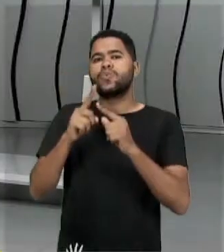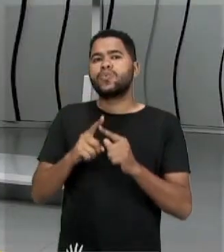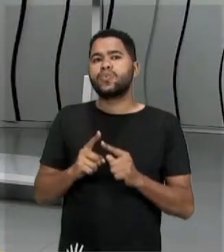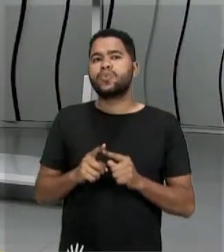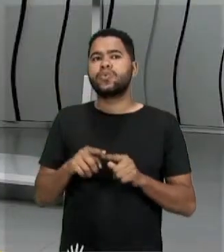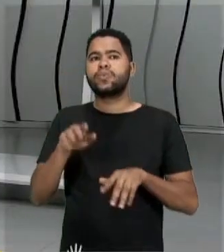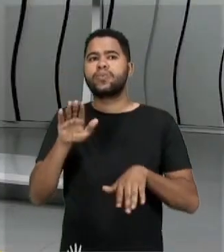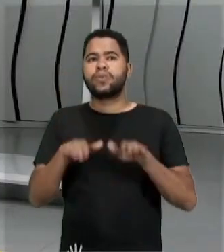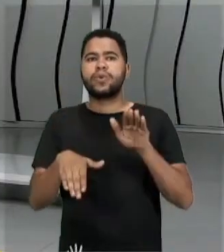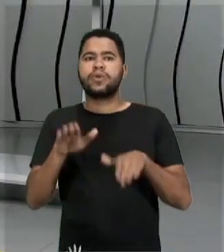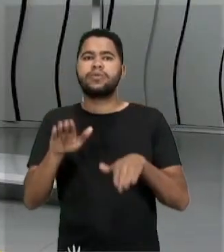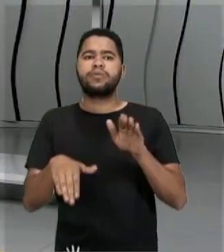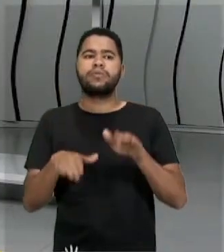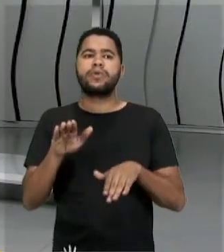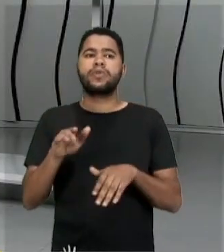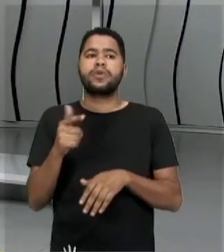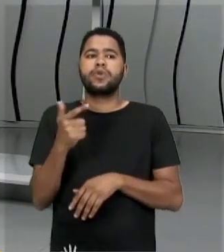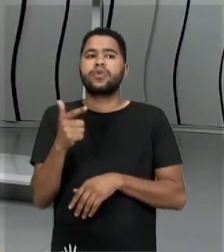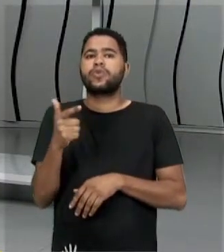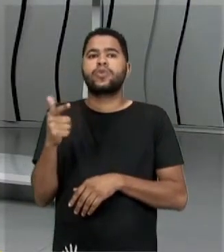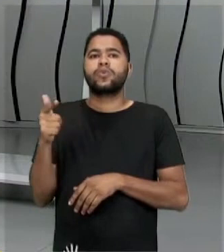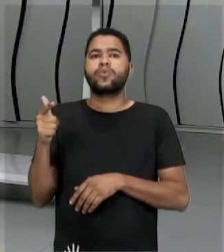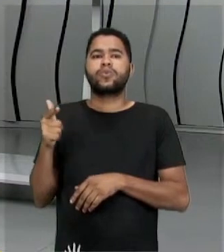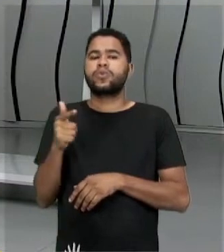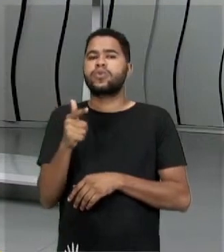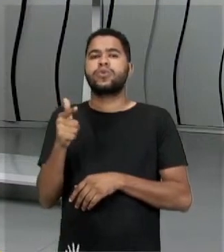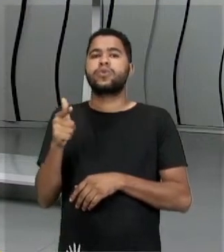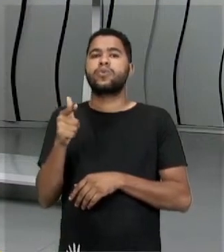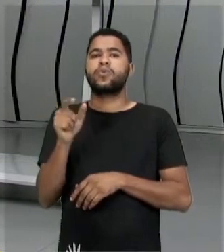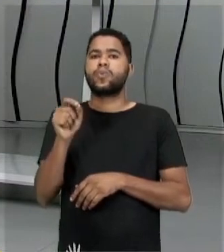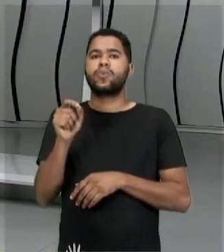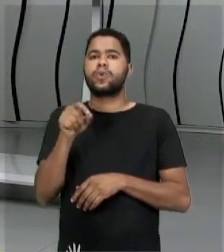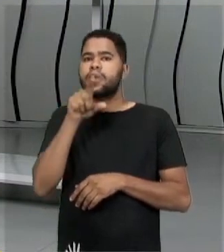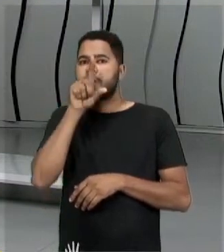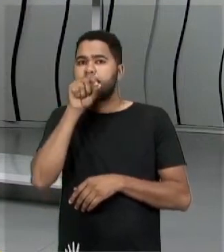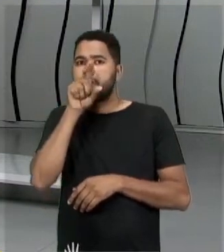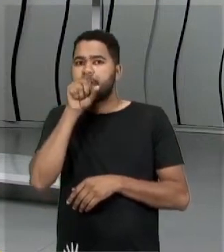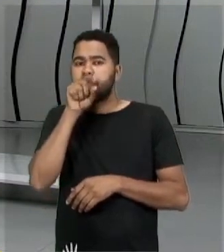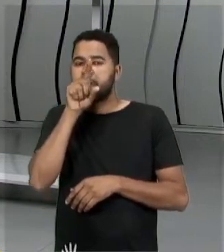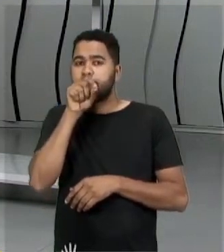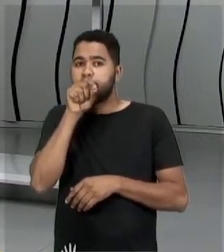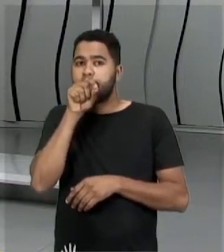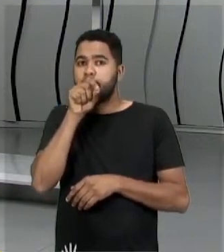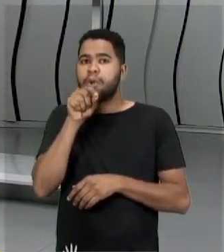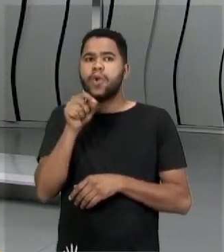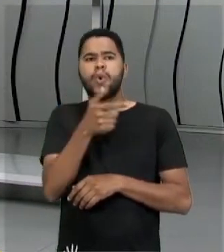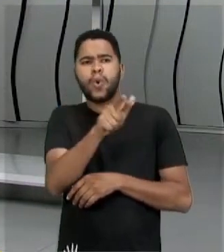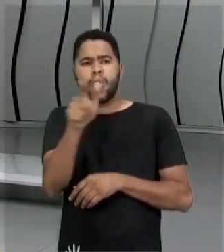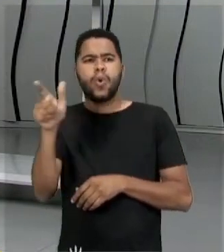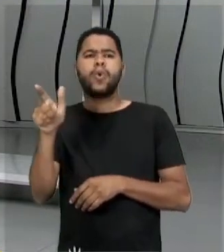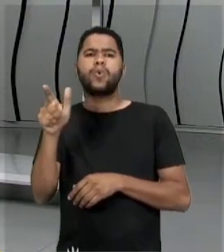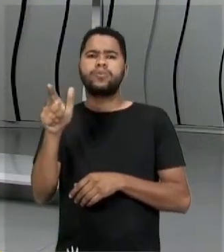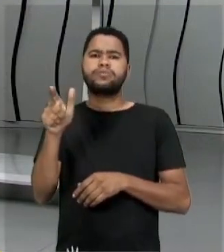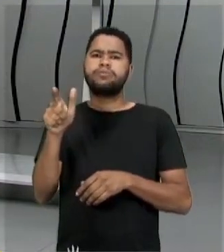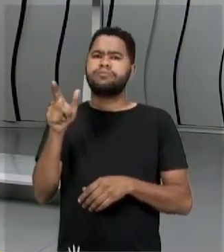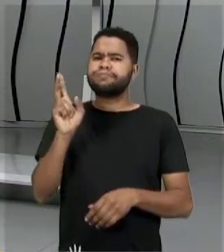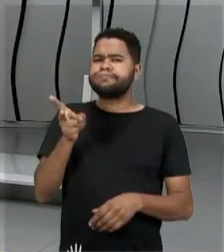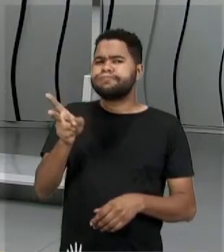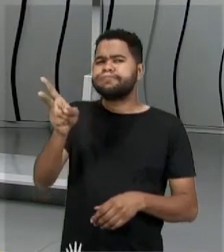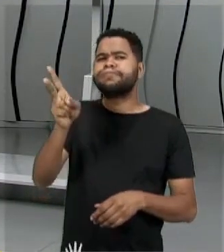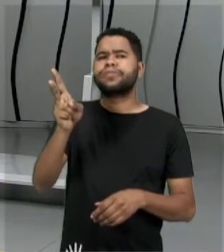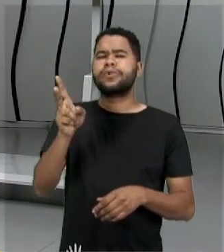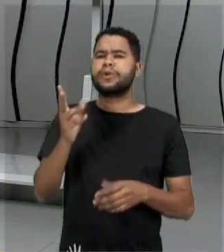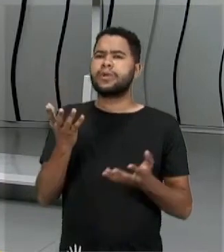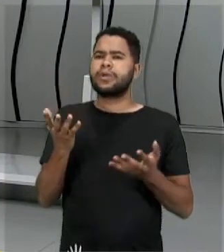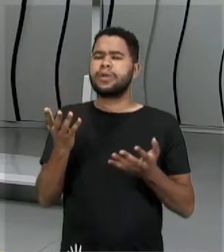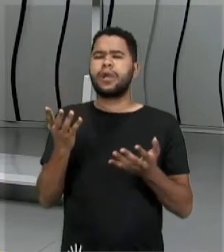Às vezes numa ilha não tinha uma ave com certo bico e outras, aquela ave predominava. Então ele começou